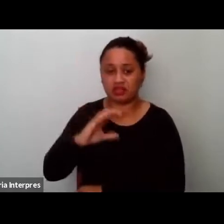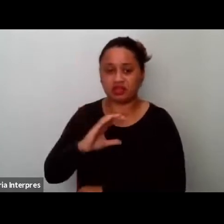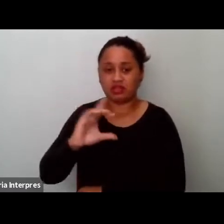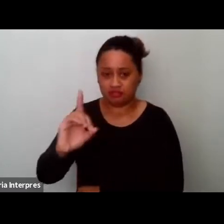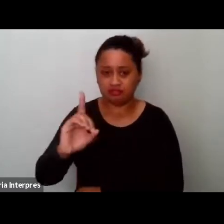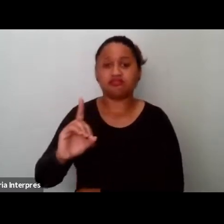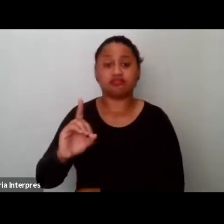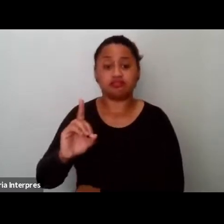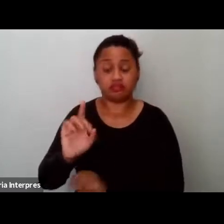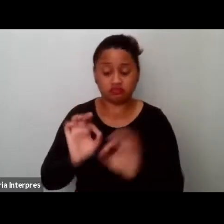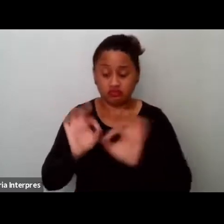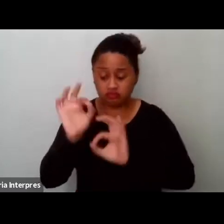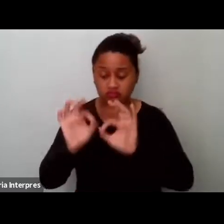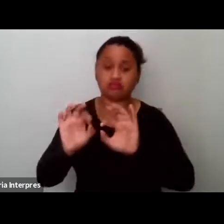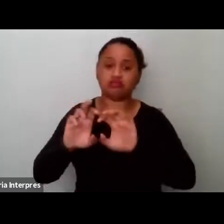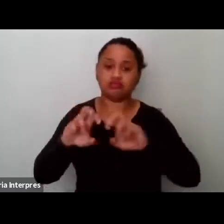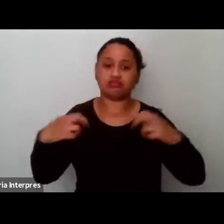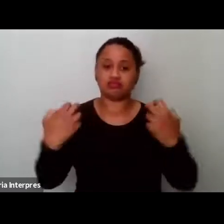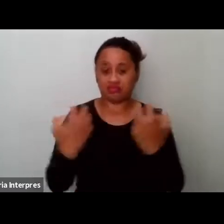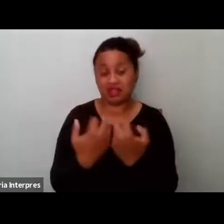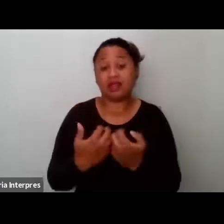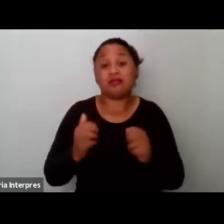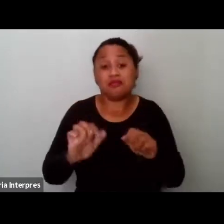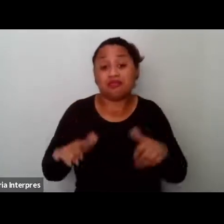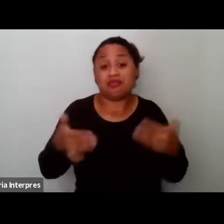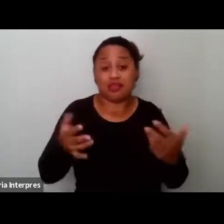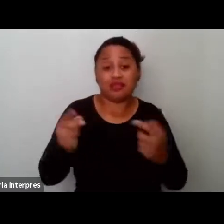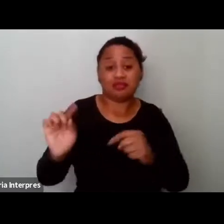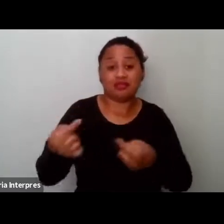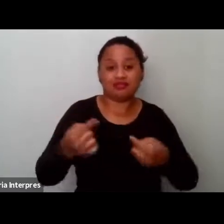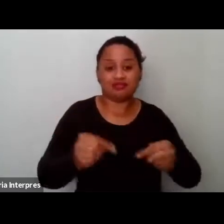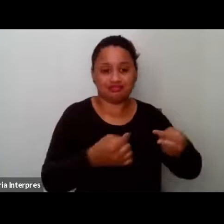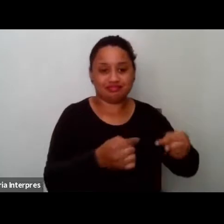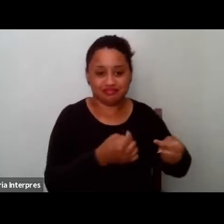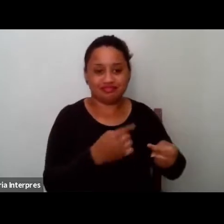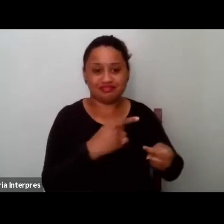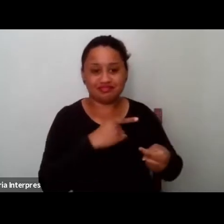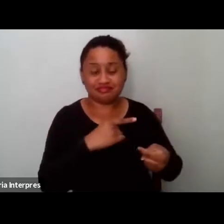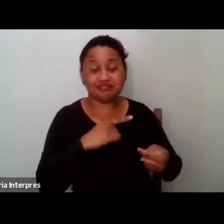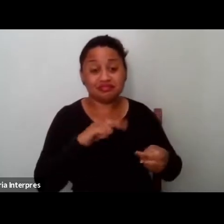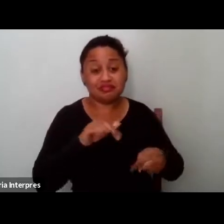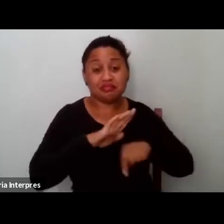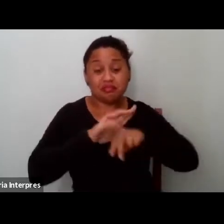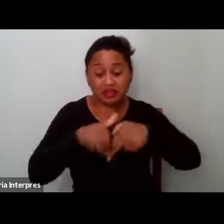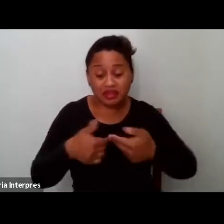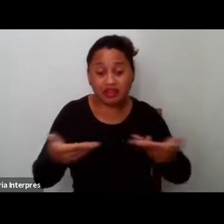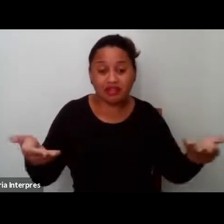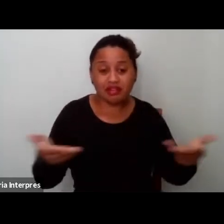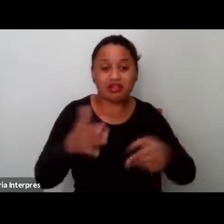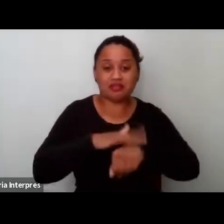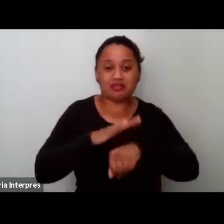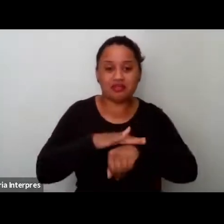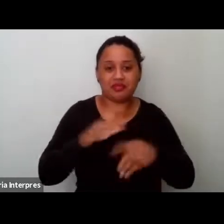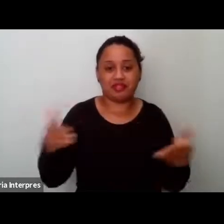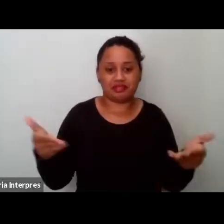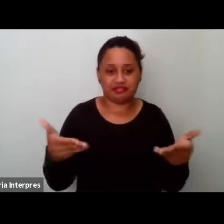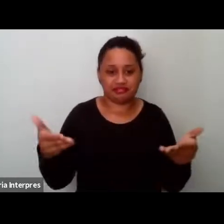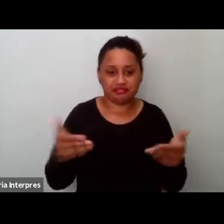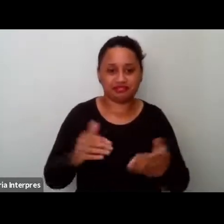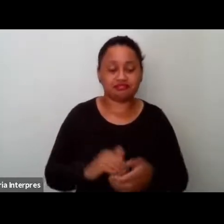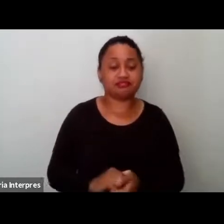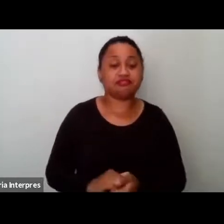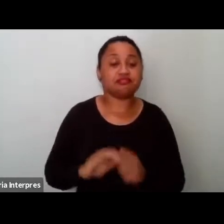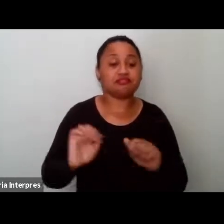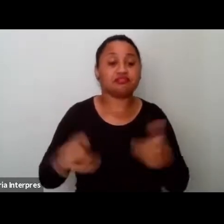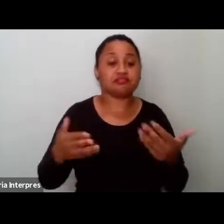mesa diante dos desafios que foram colocados pela própria pandemia em relação aos participantes. Então, a gente